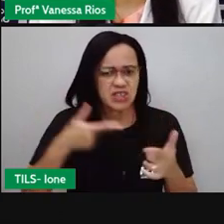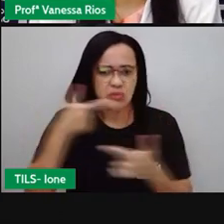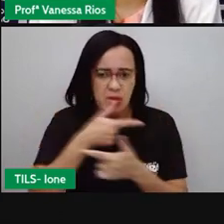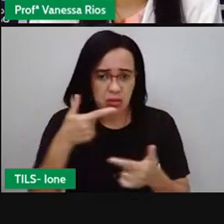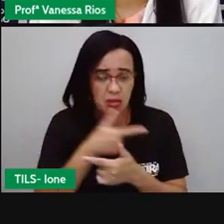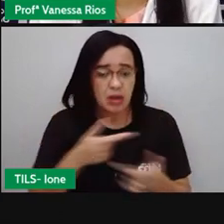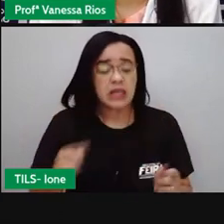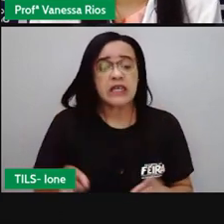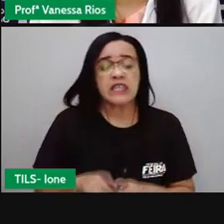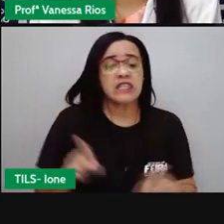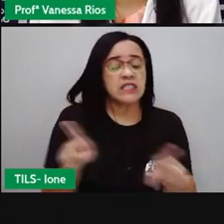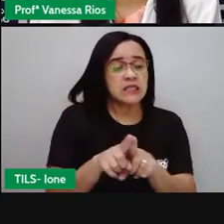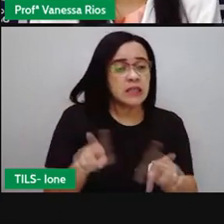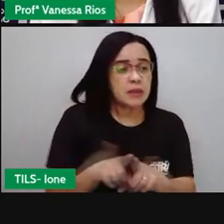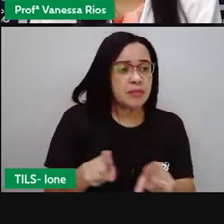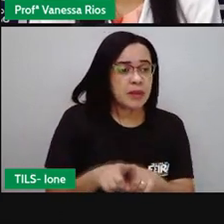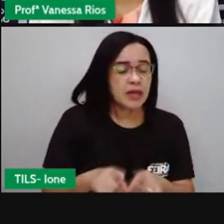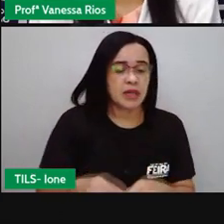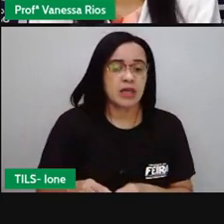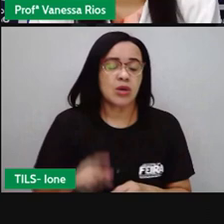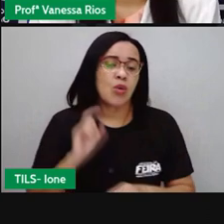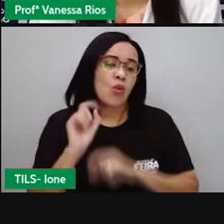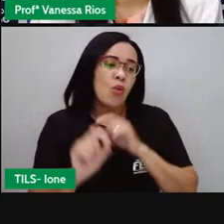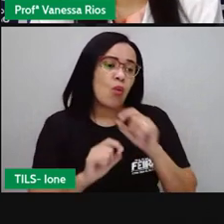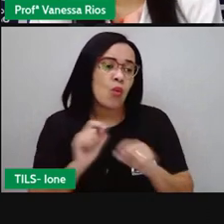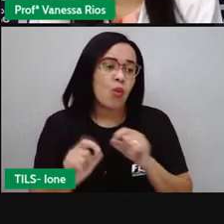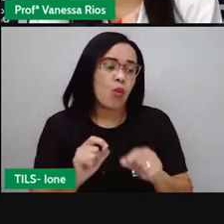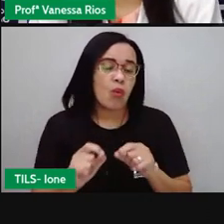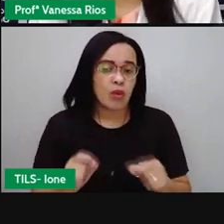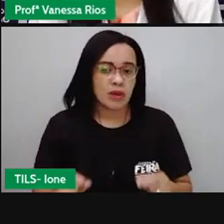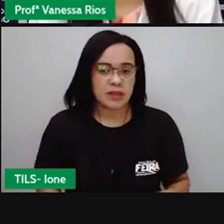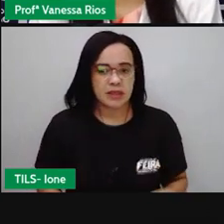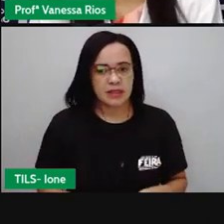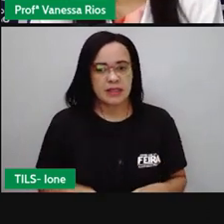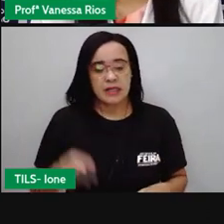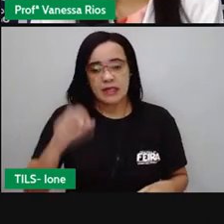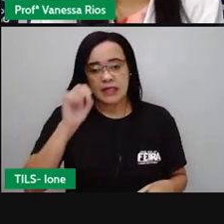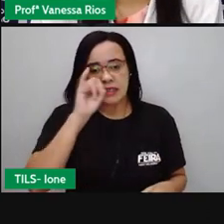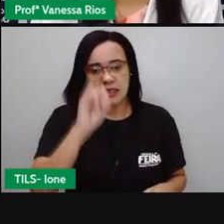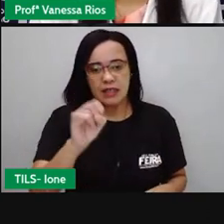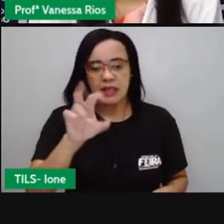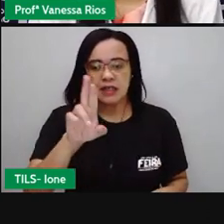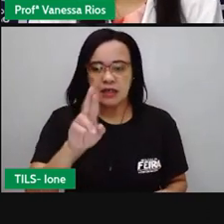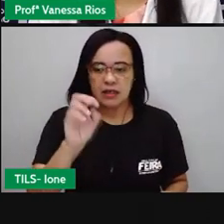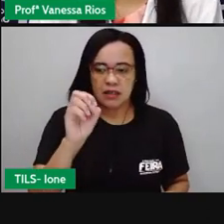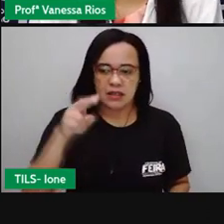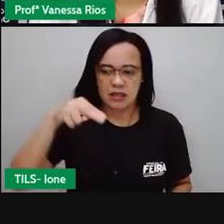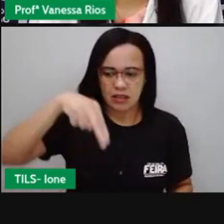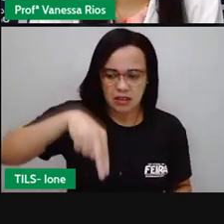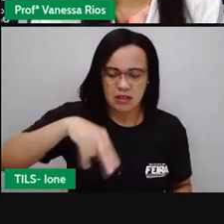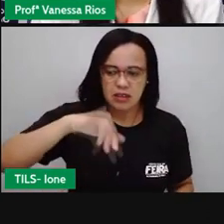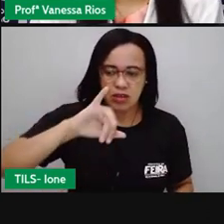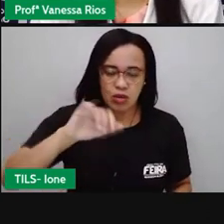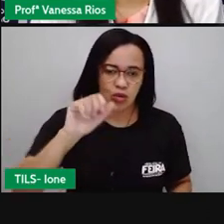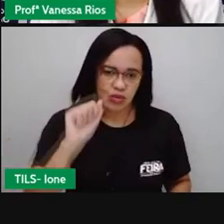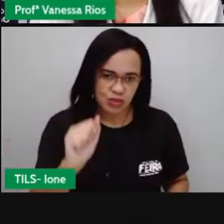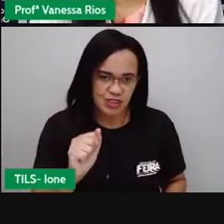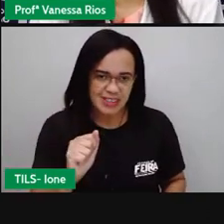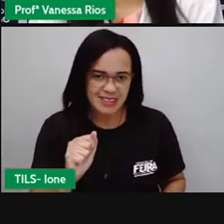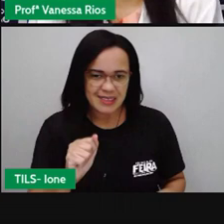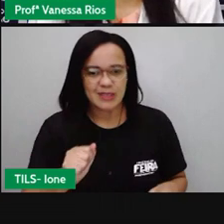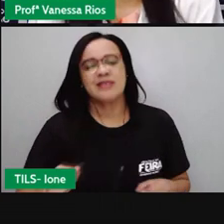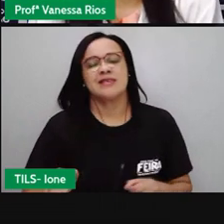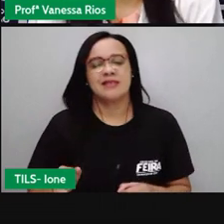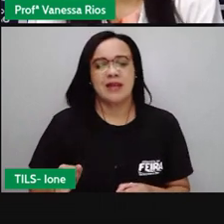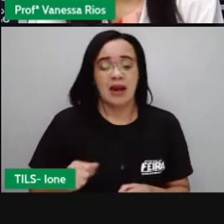caráter crítico ou reflexivo. E aí pode utilizar dos recursos aí do humor, né, e também